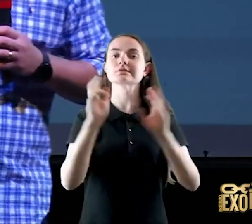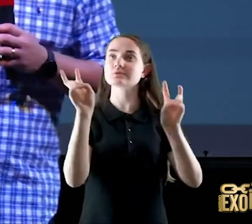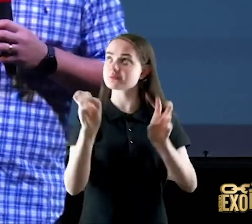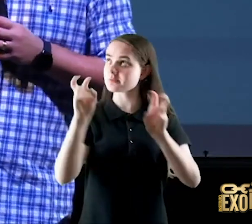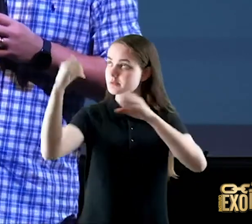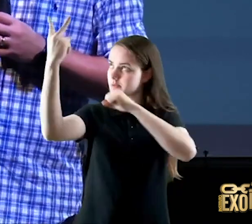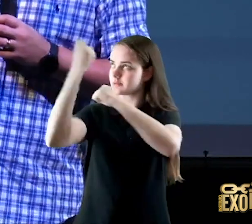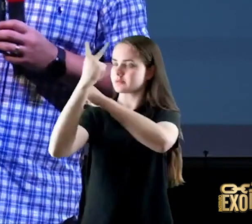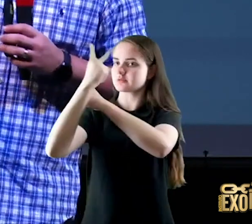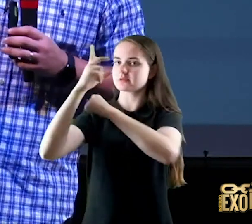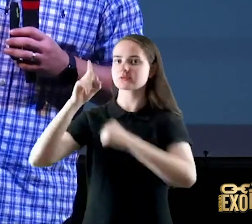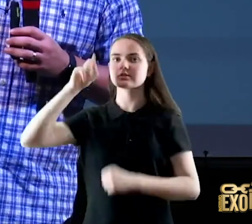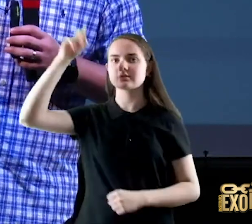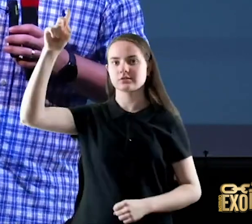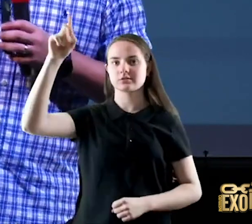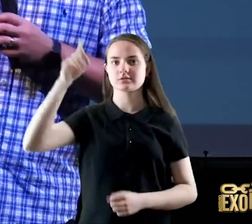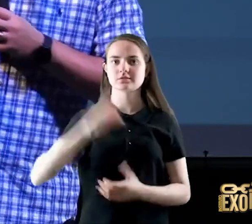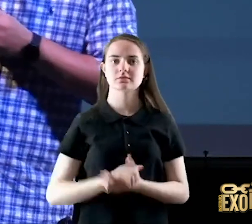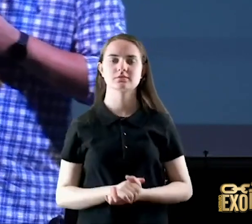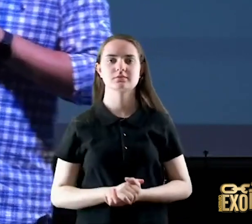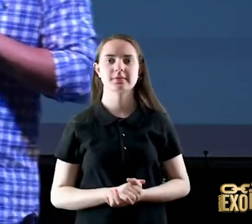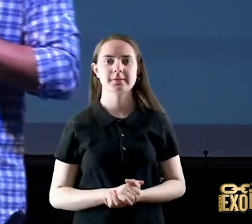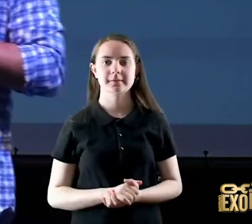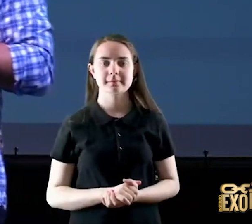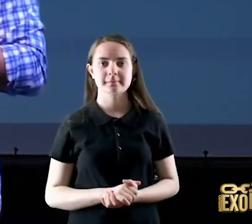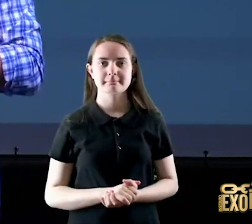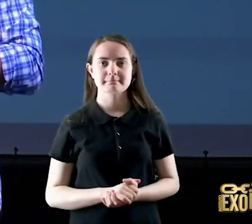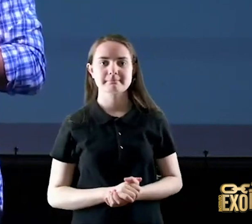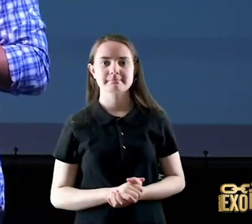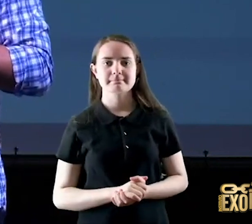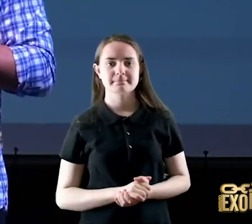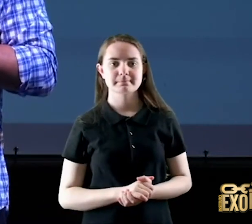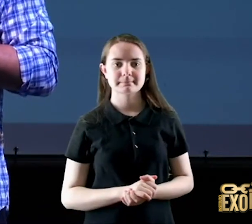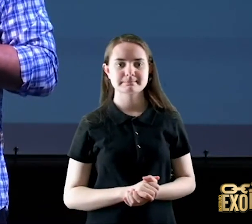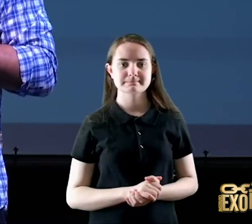Deus é um abrigo quando nós desafiamos a potência do mal